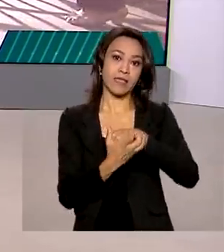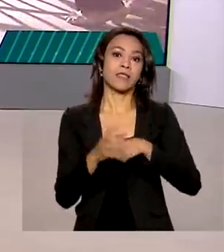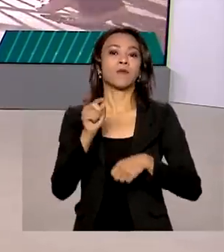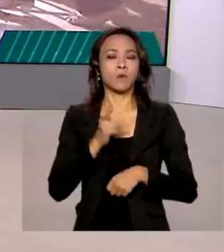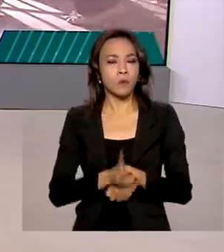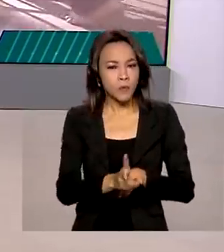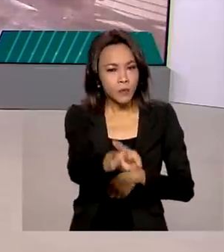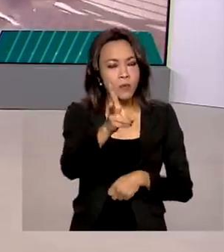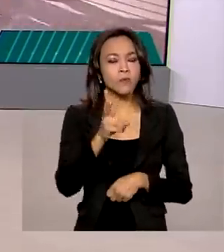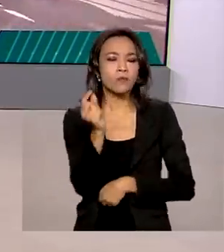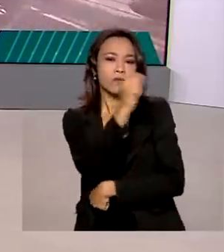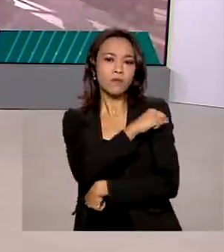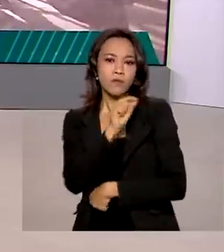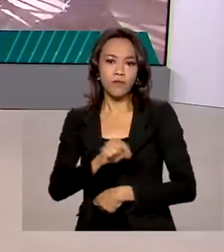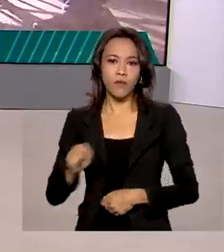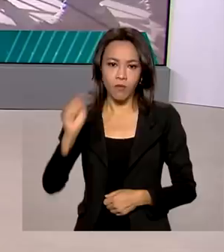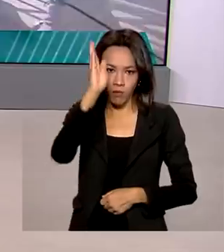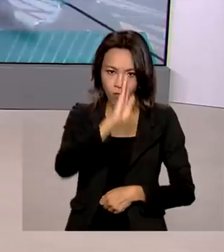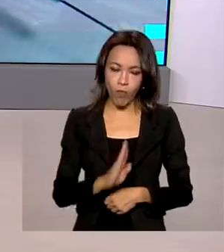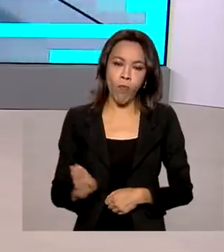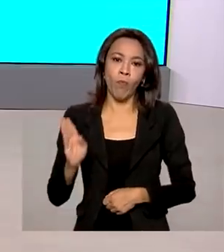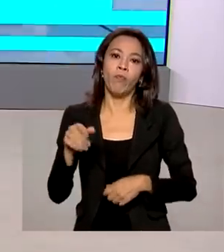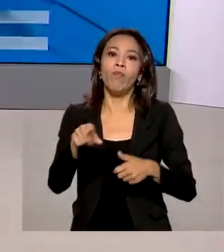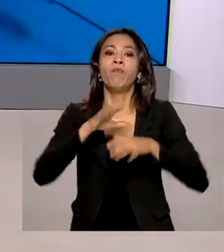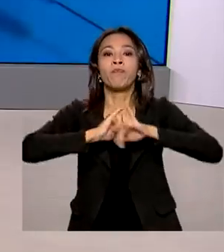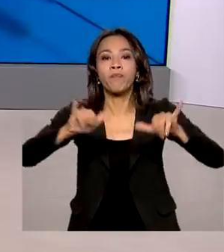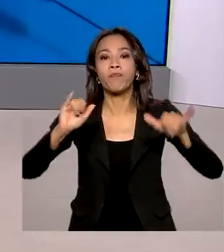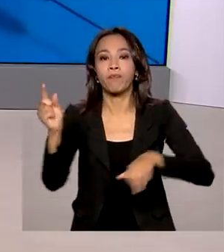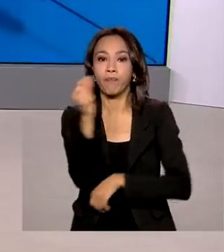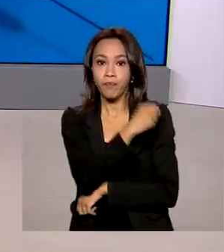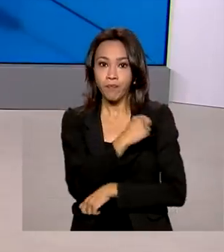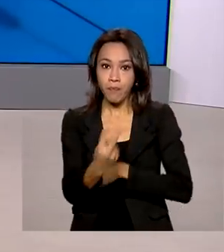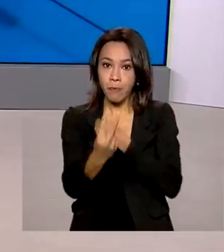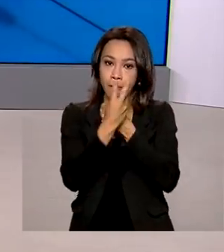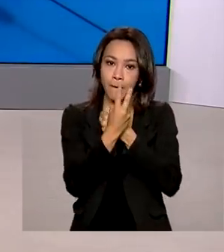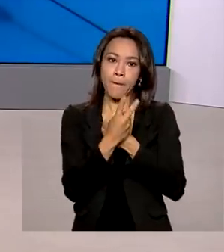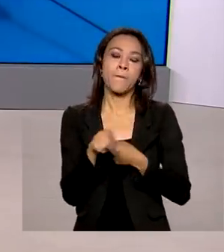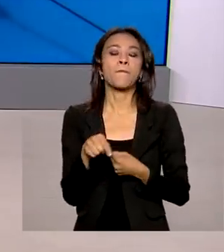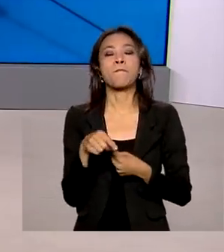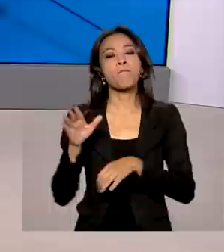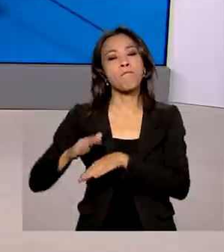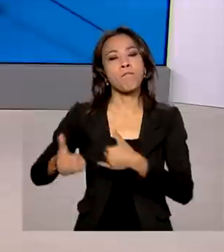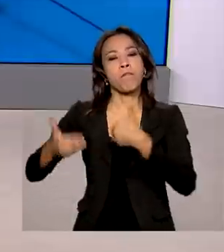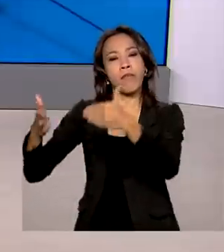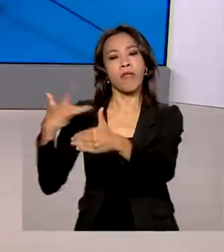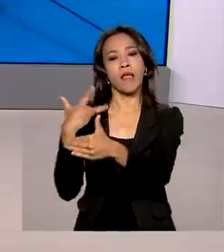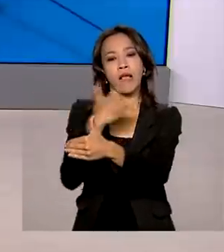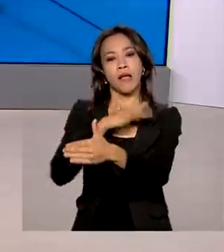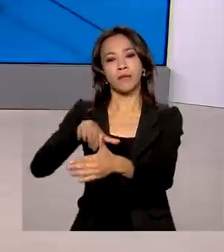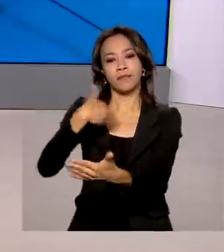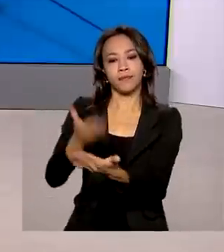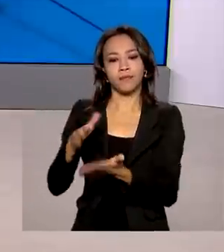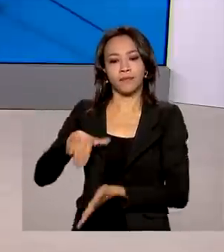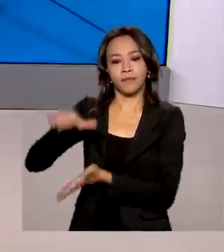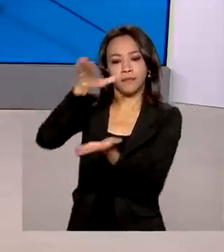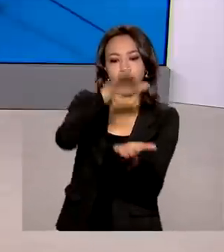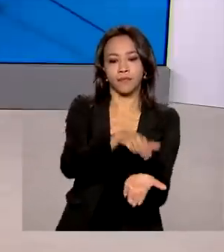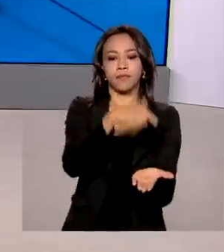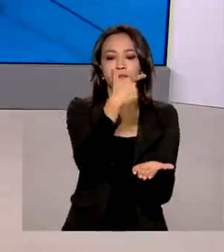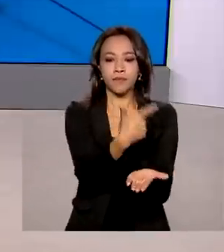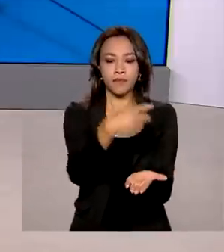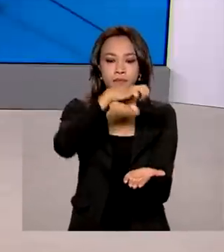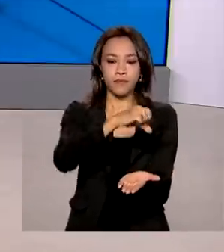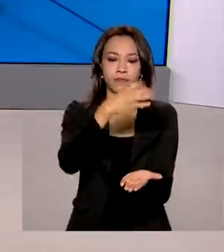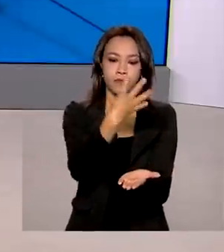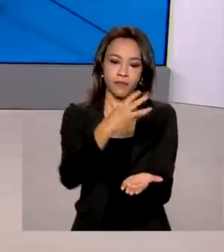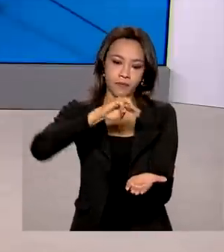continua pelo país. É importante a população se proteger. Olha, segundo o Ministério da Saúde, até agora foram distribuídas 294